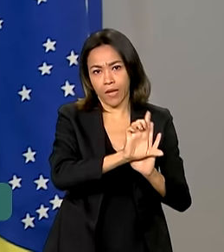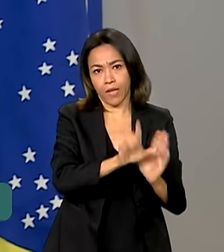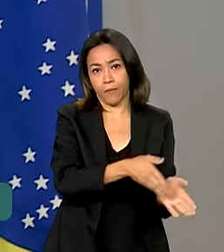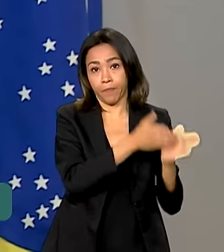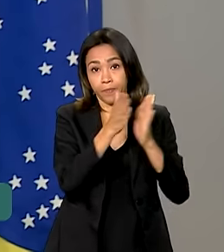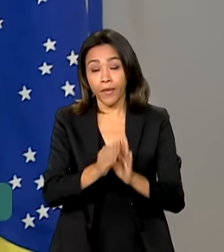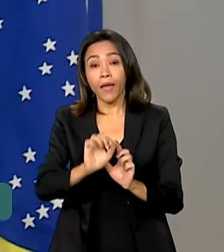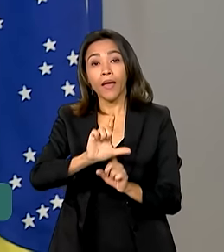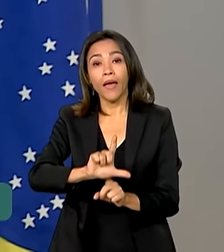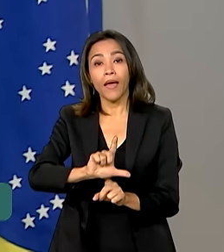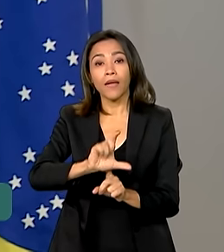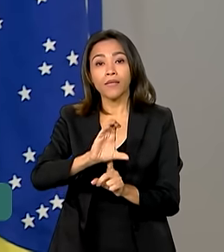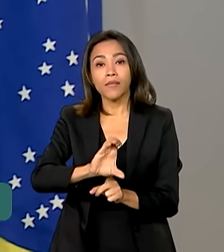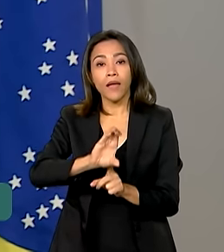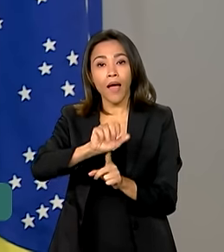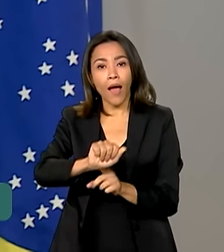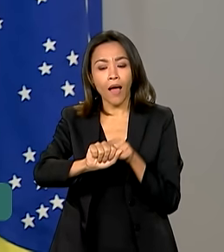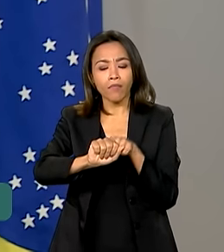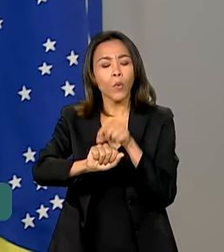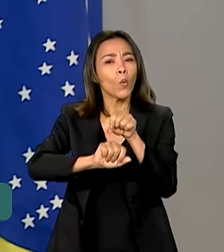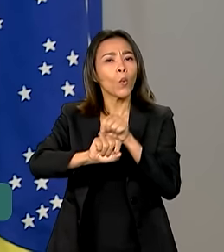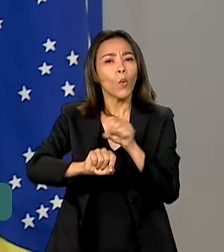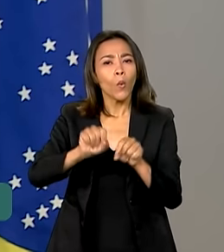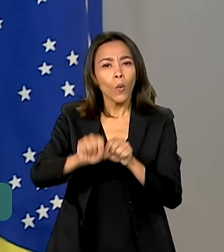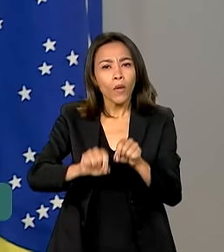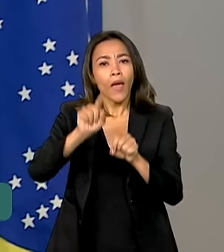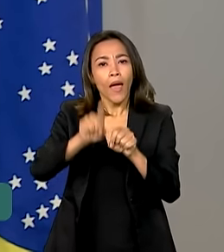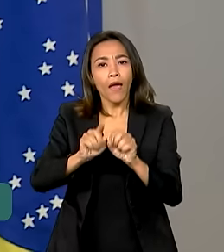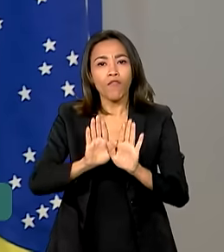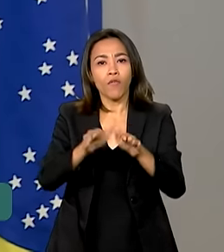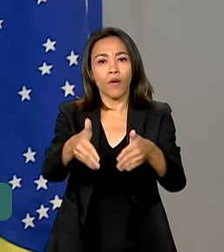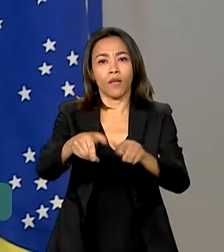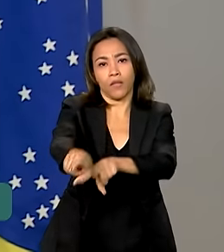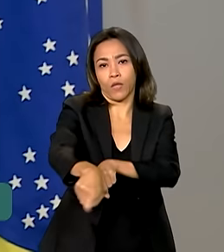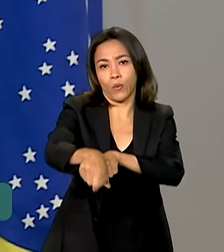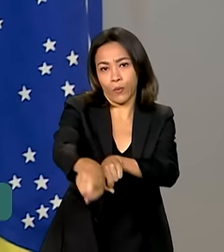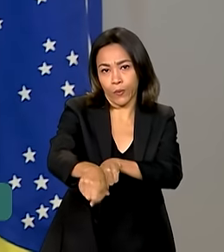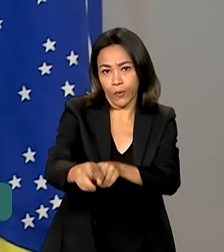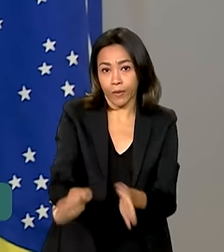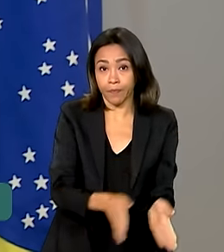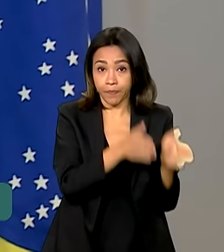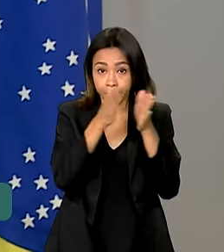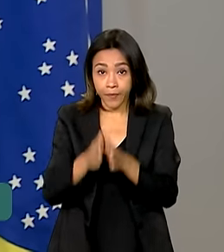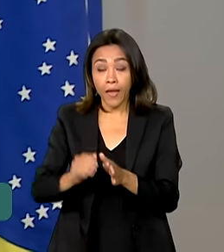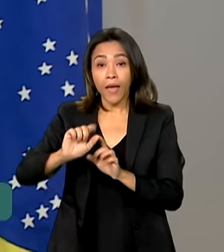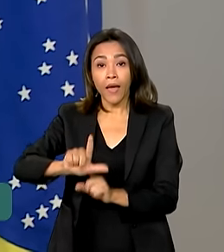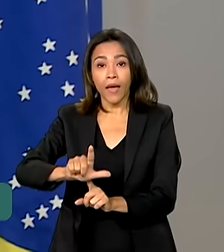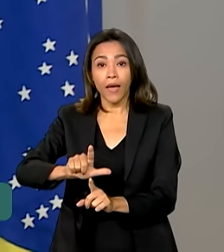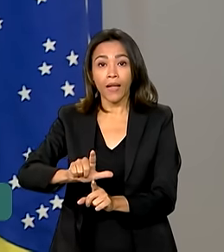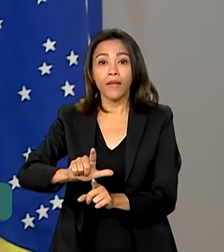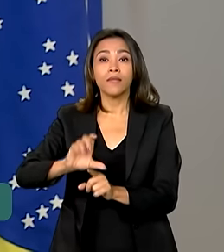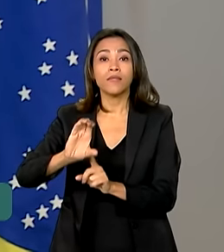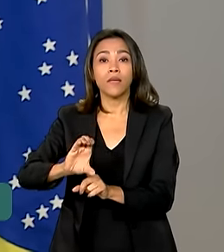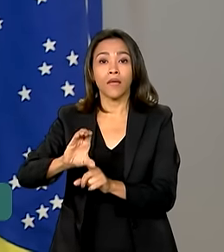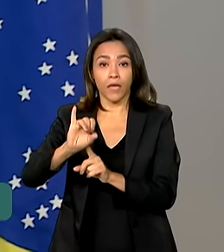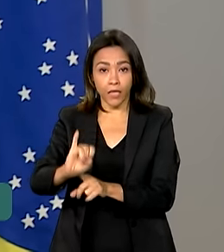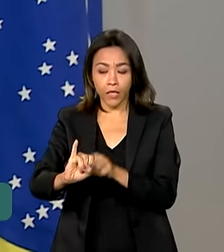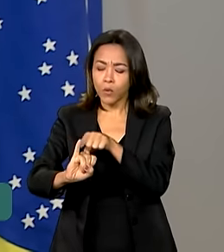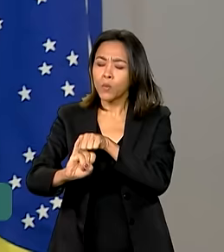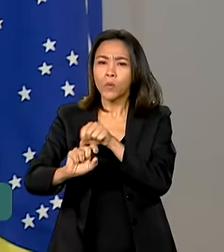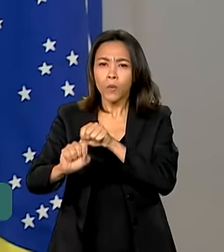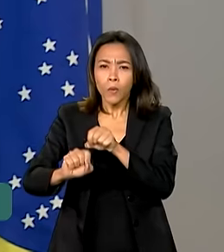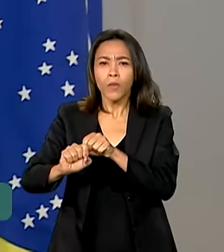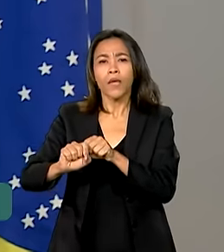LCA, Letra de Crédito para Agricultura. Temos LCI, Letra de Crédito